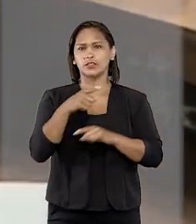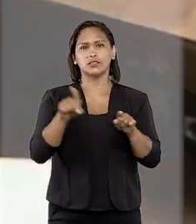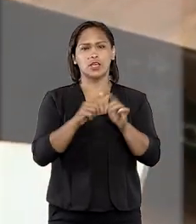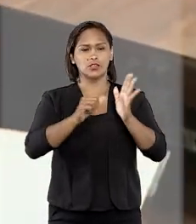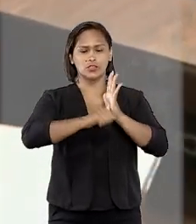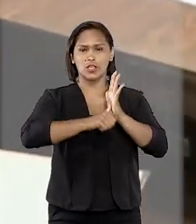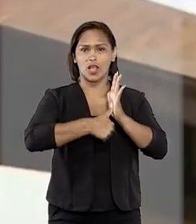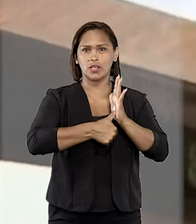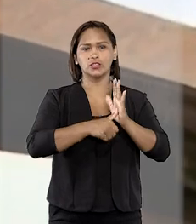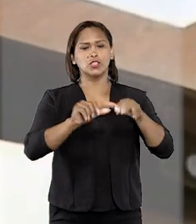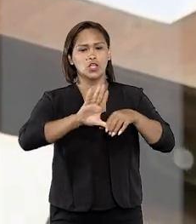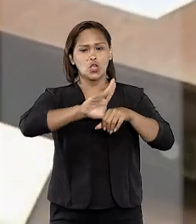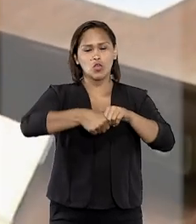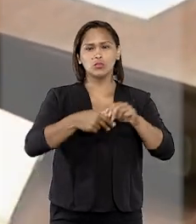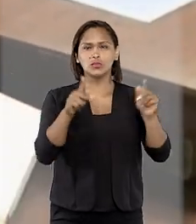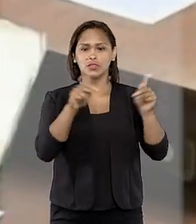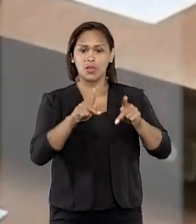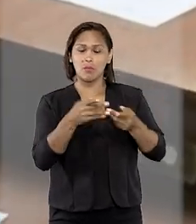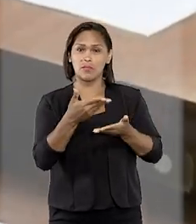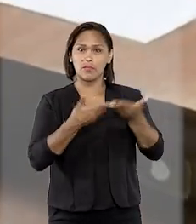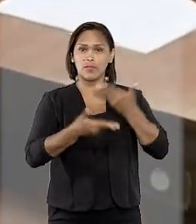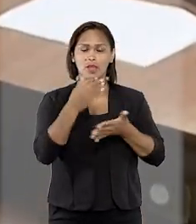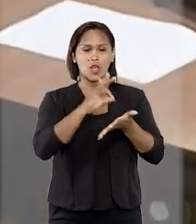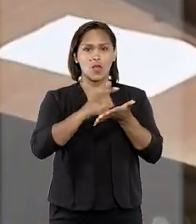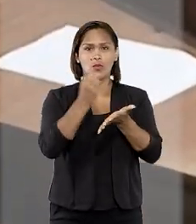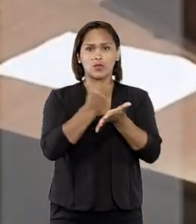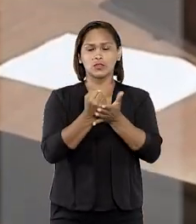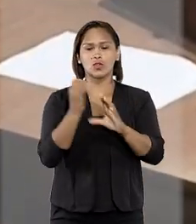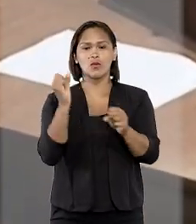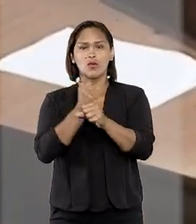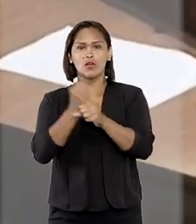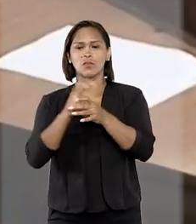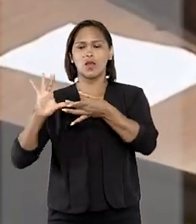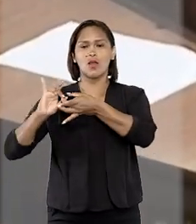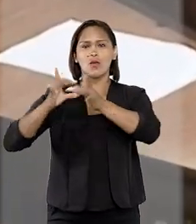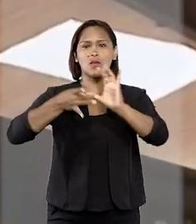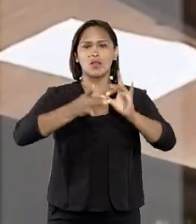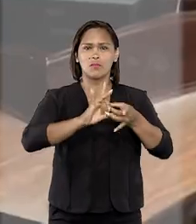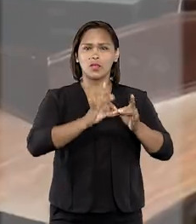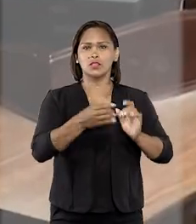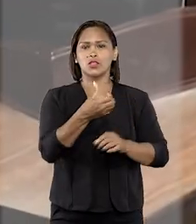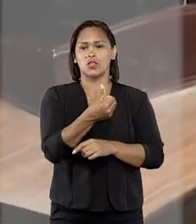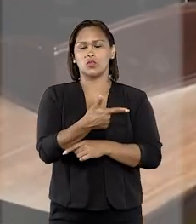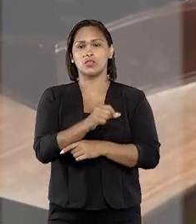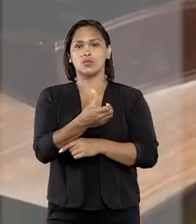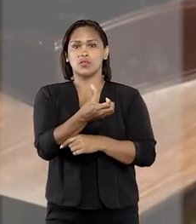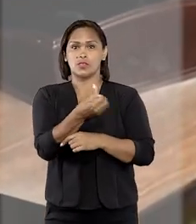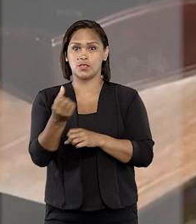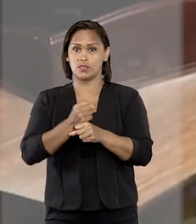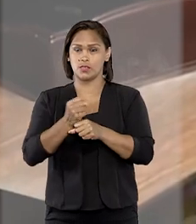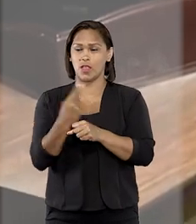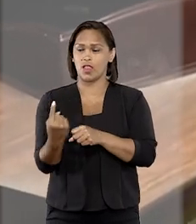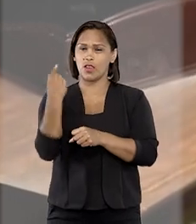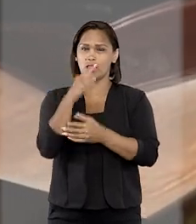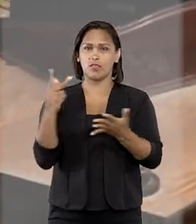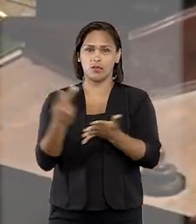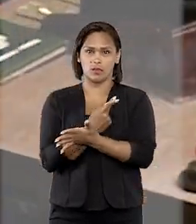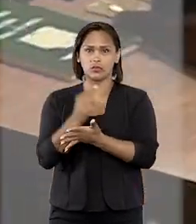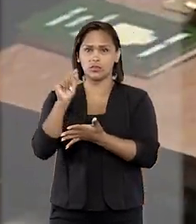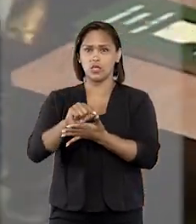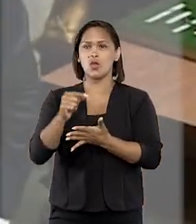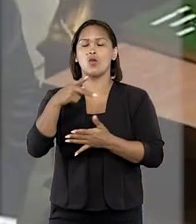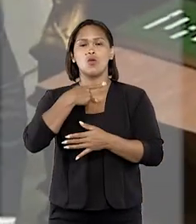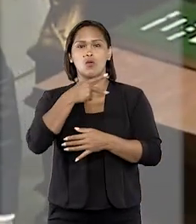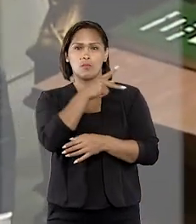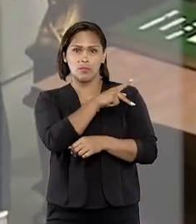falsidade ideológica e corrupção passiva na contratação de obras para as Olimpíadas de 2016. Na época dos